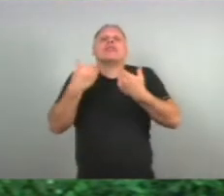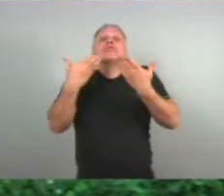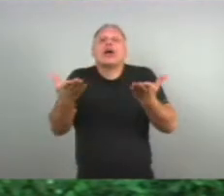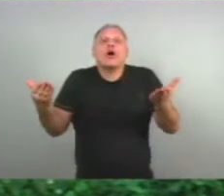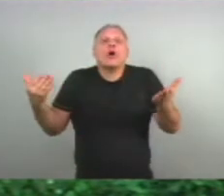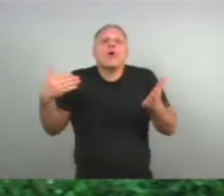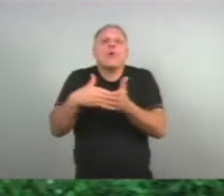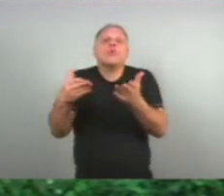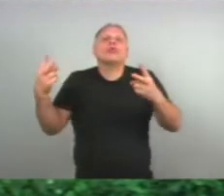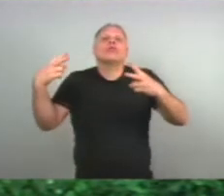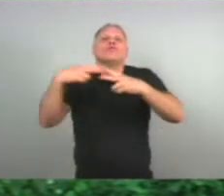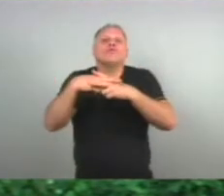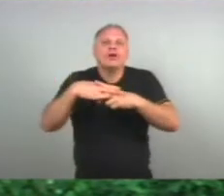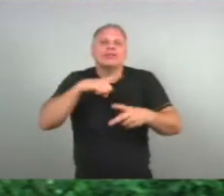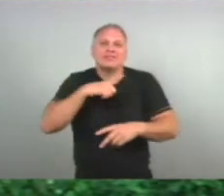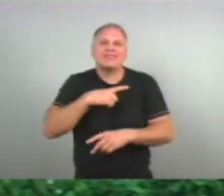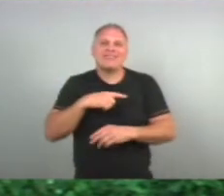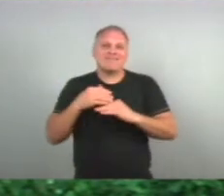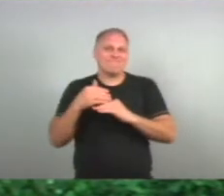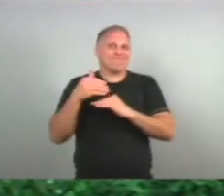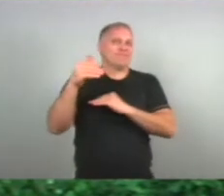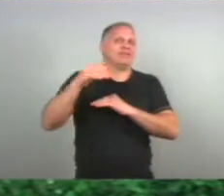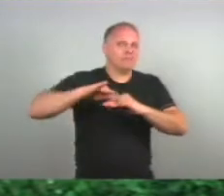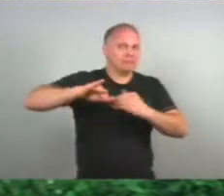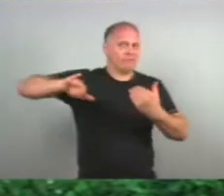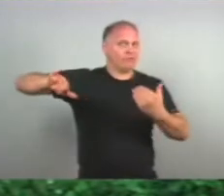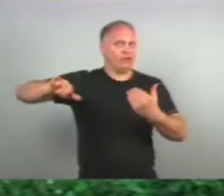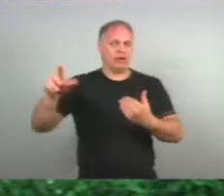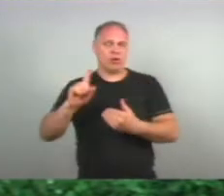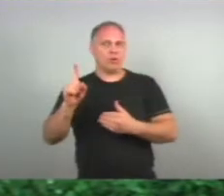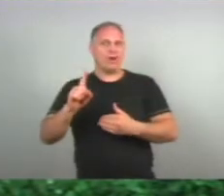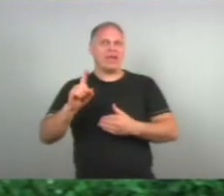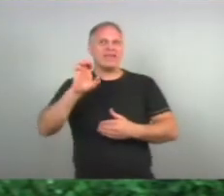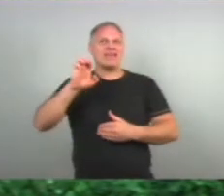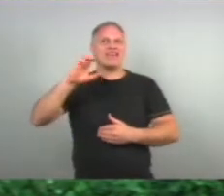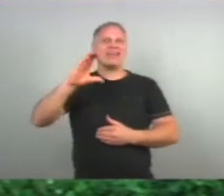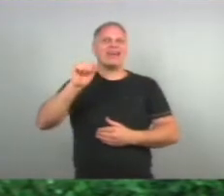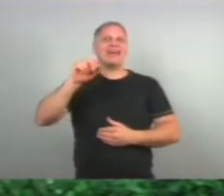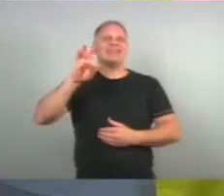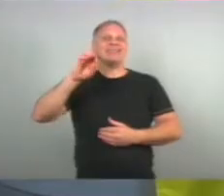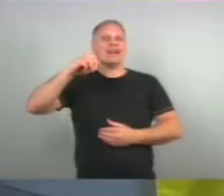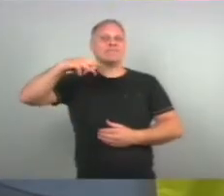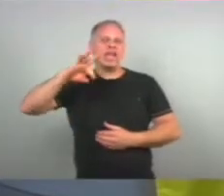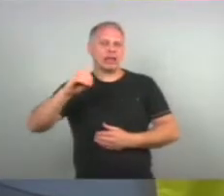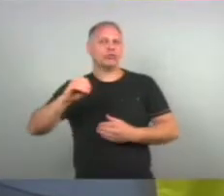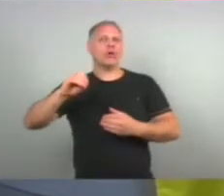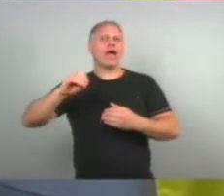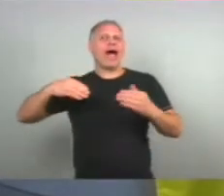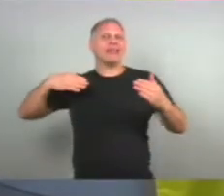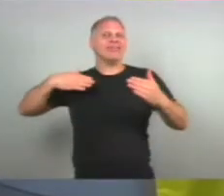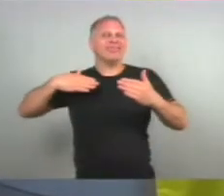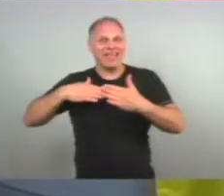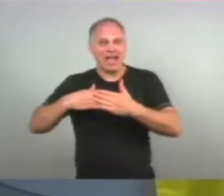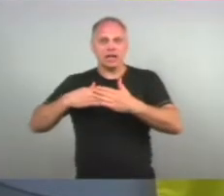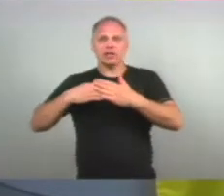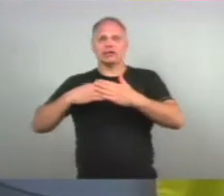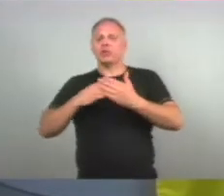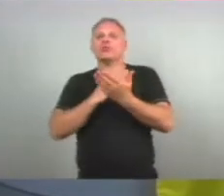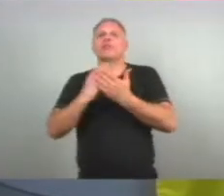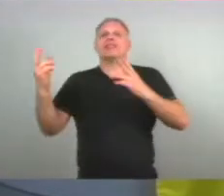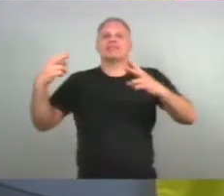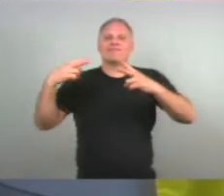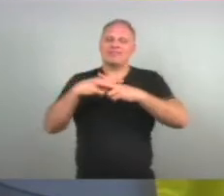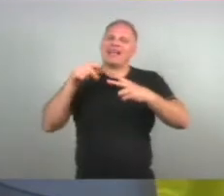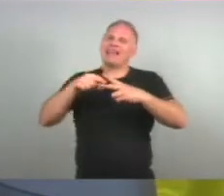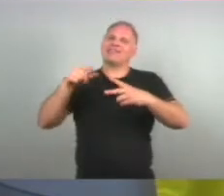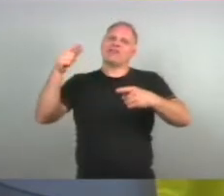violência Porque isso já não é mais um encantamento É um problema Nosso encantamento é ajudar as pessoas Que estão lá como vítimas